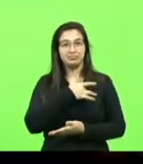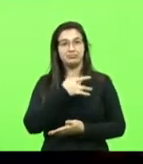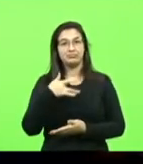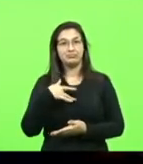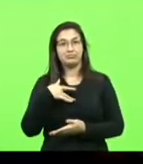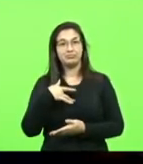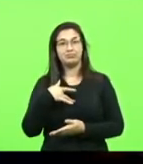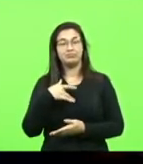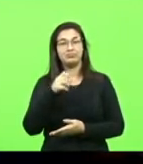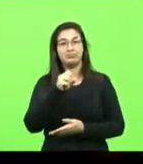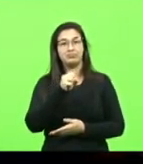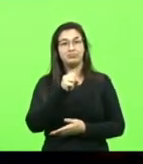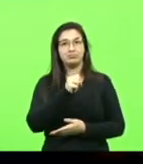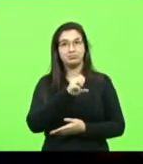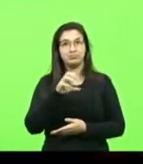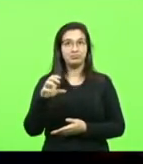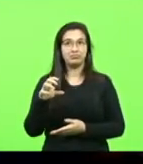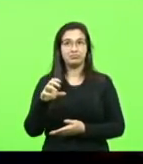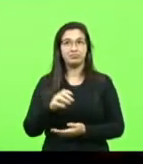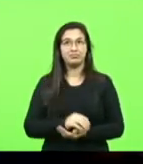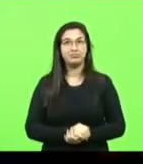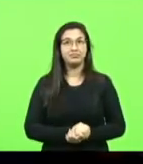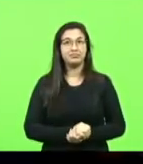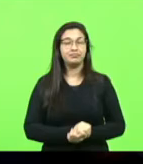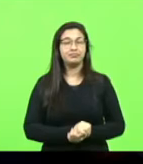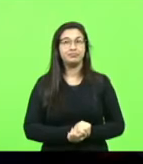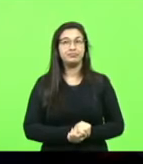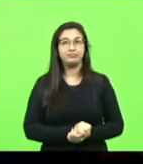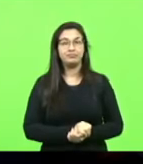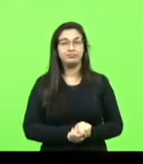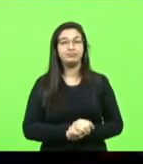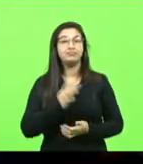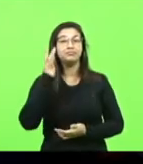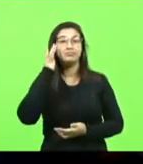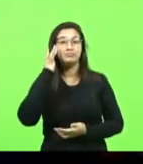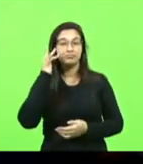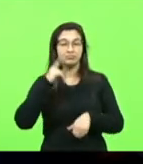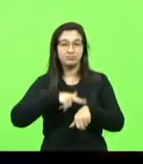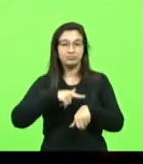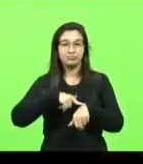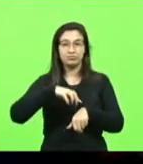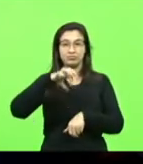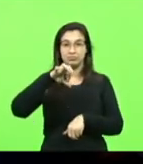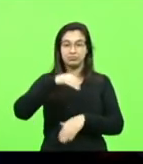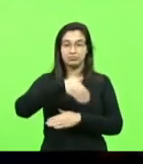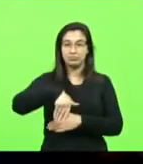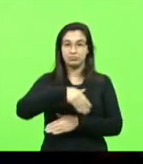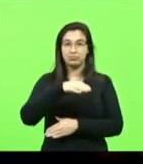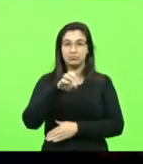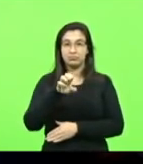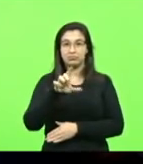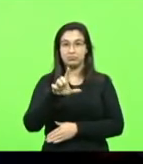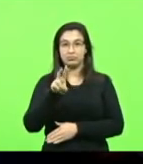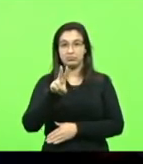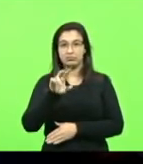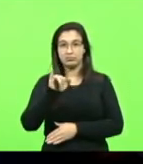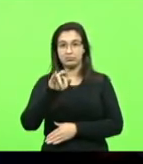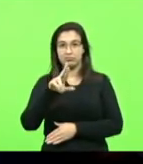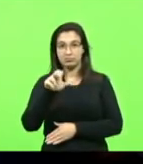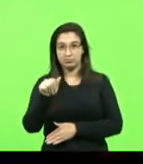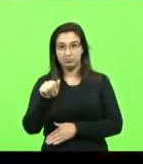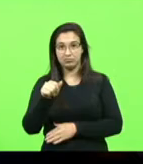Acontecerá, portanto, amanhã, às 9 horas, na rua Elvira, Bornholpen, bairro